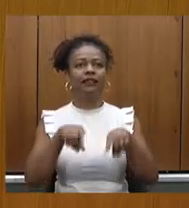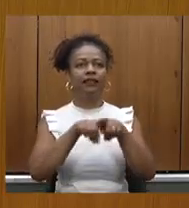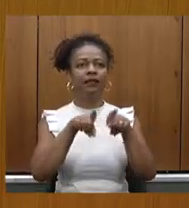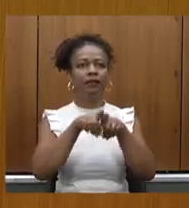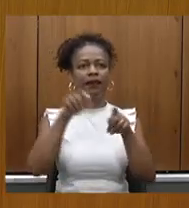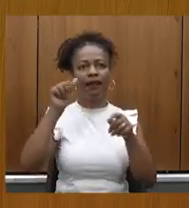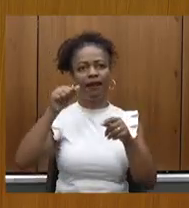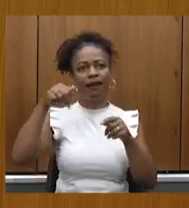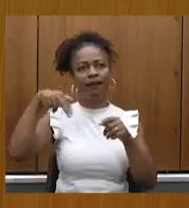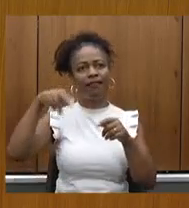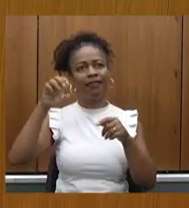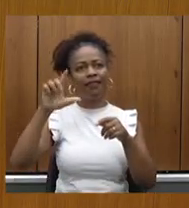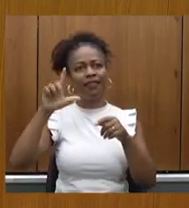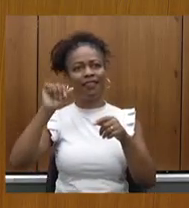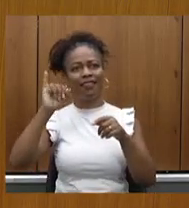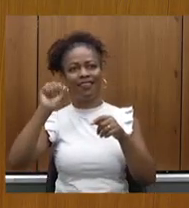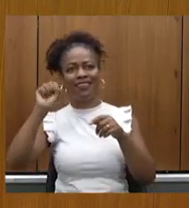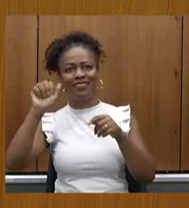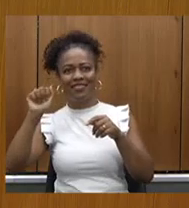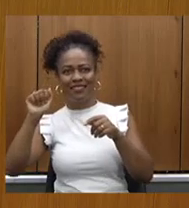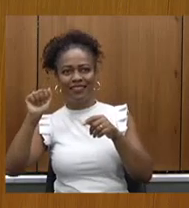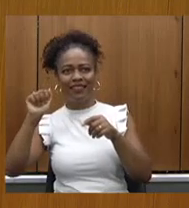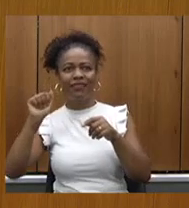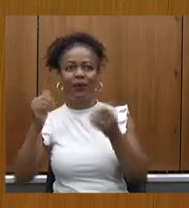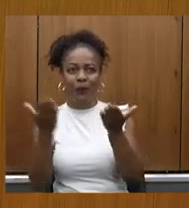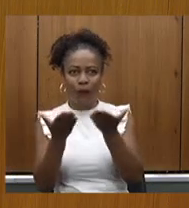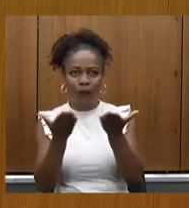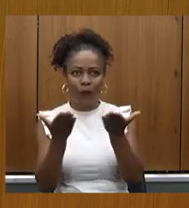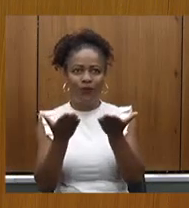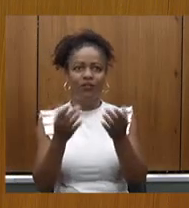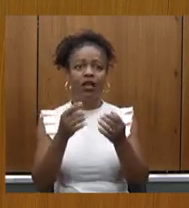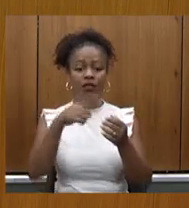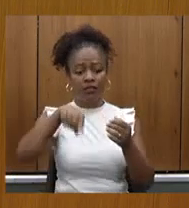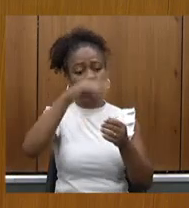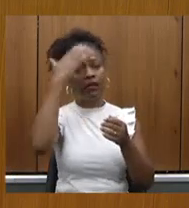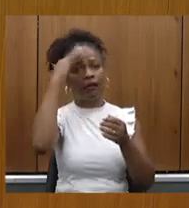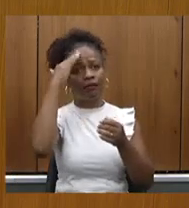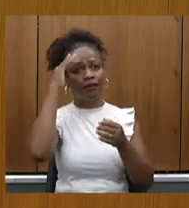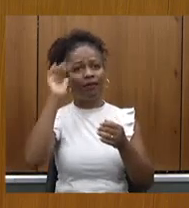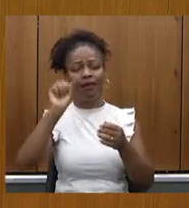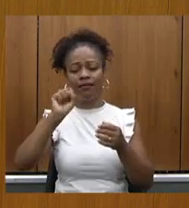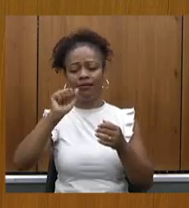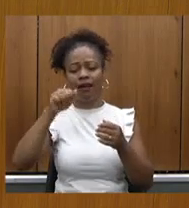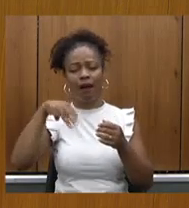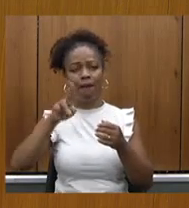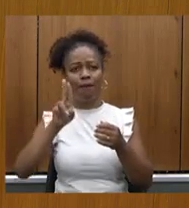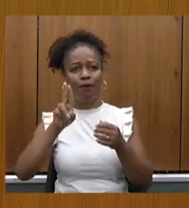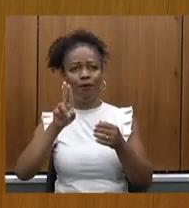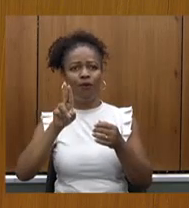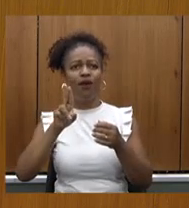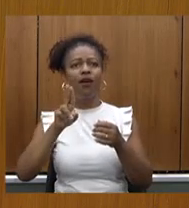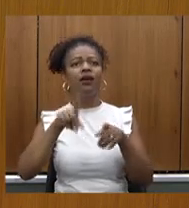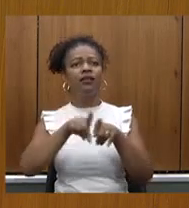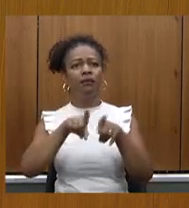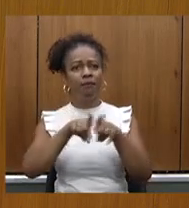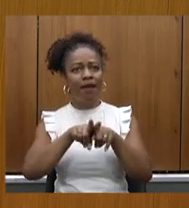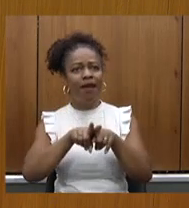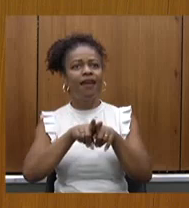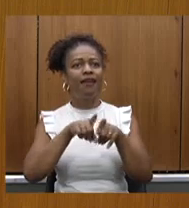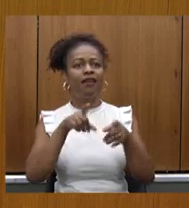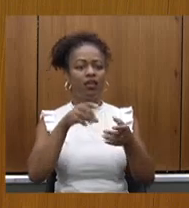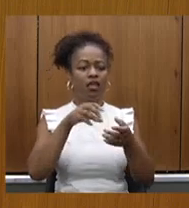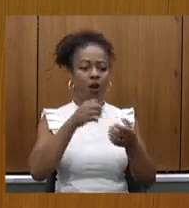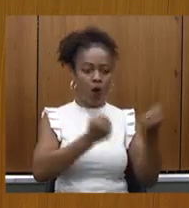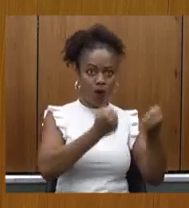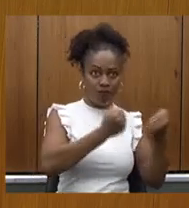pode estar aqui hoje, mas a Fernanda está aqui. E vocês vão entender um pouquinho o SAMU. Lembrando que, além do SAMU terrestre, nós estamos comprando mais